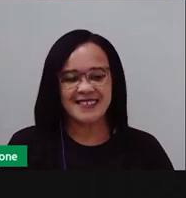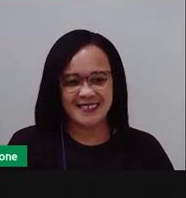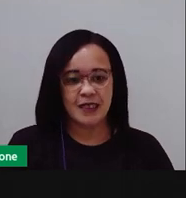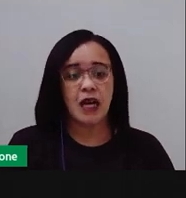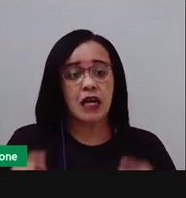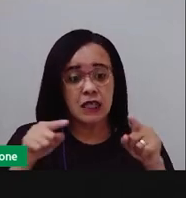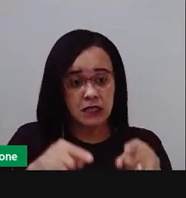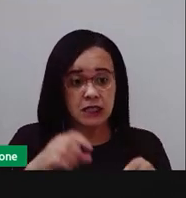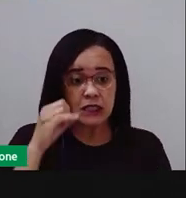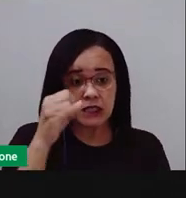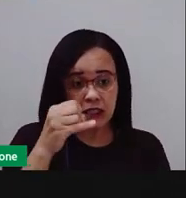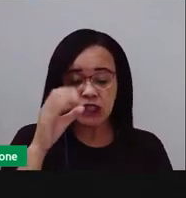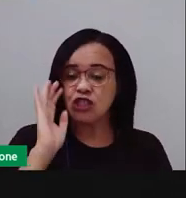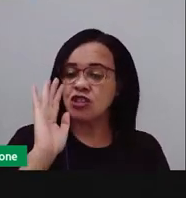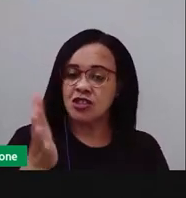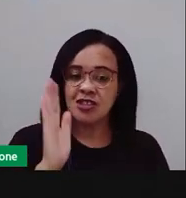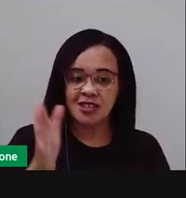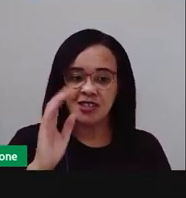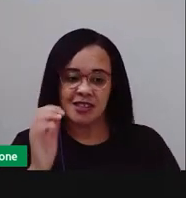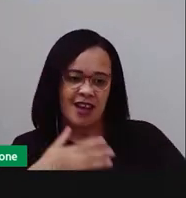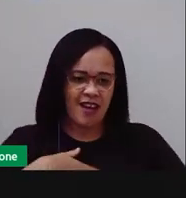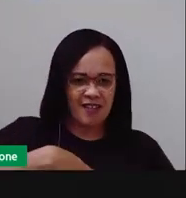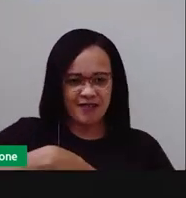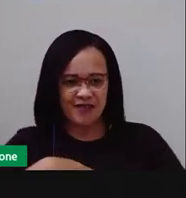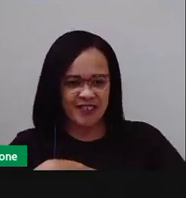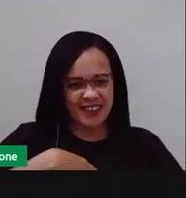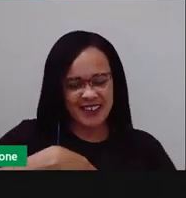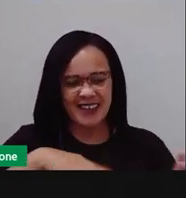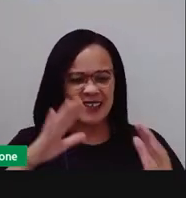festa de Minas, ou até na sua escola,